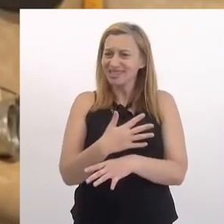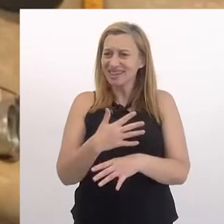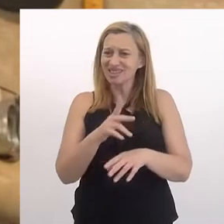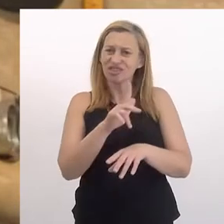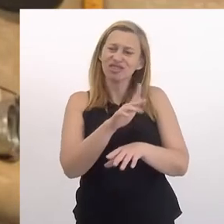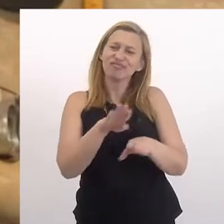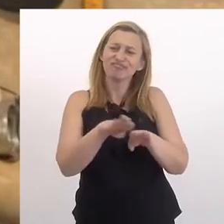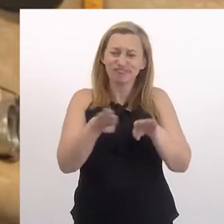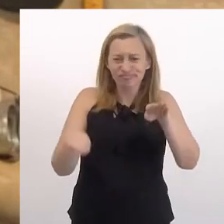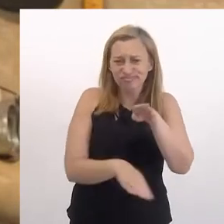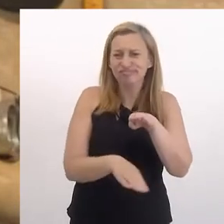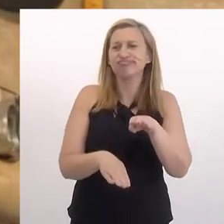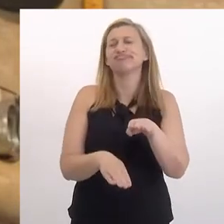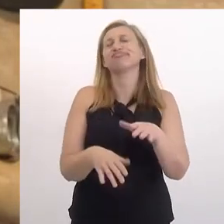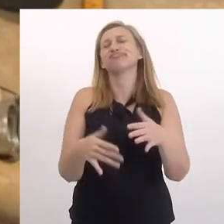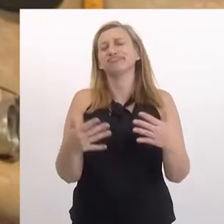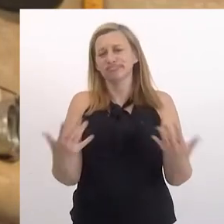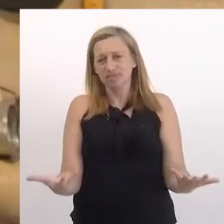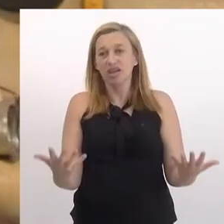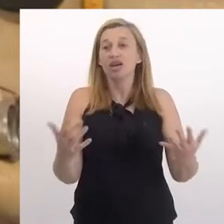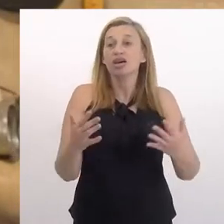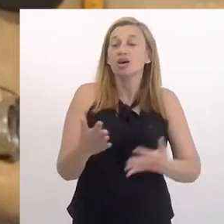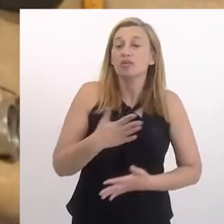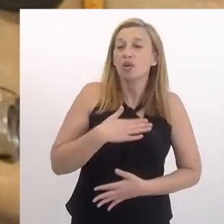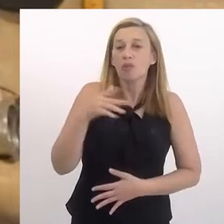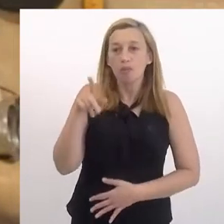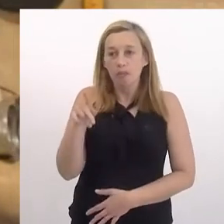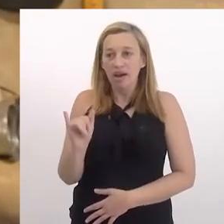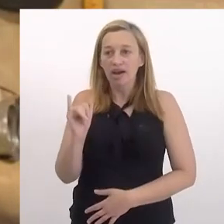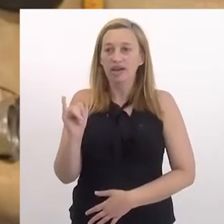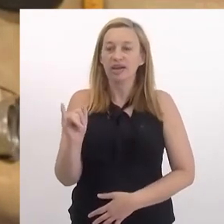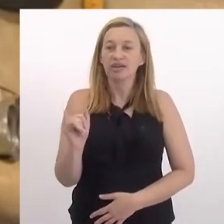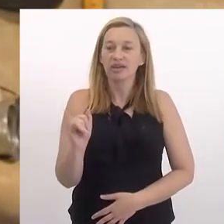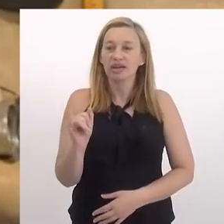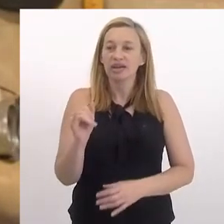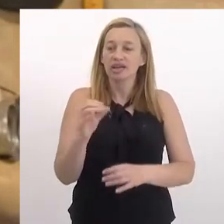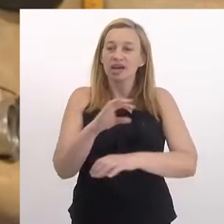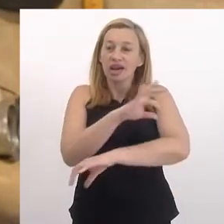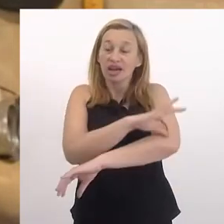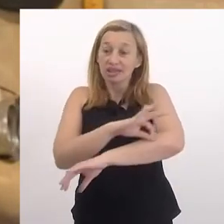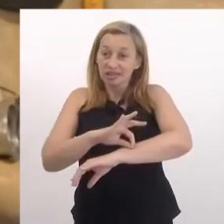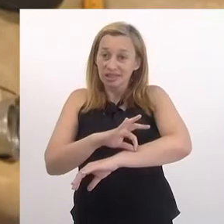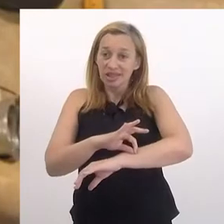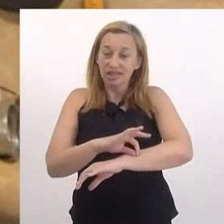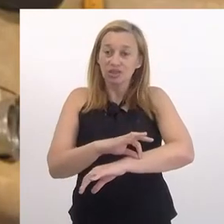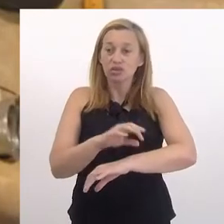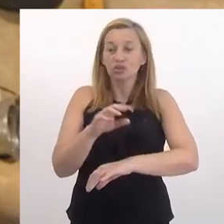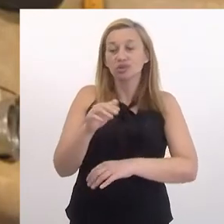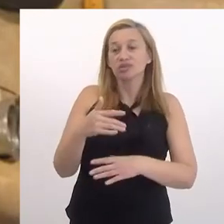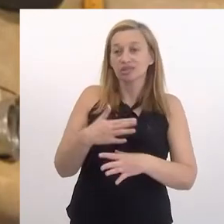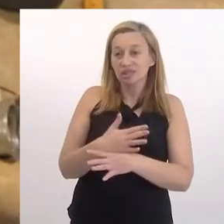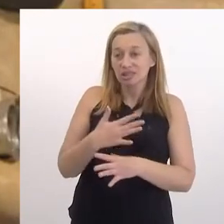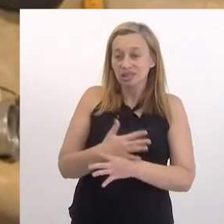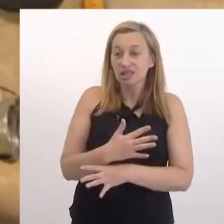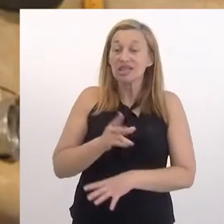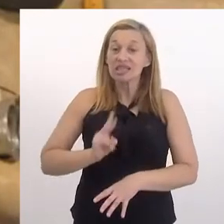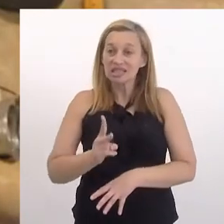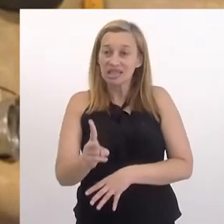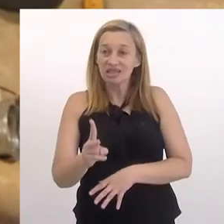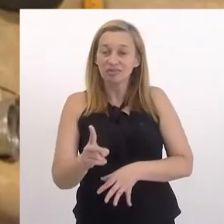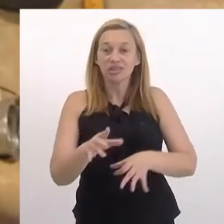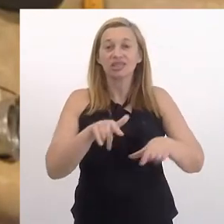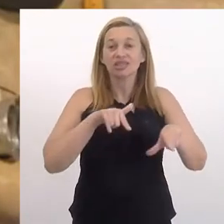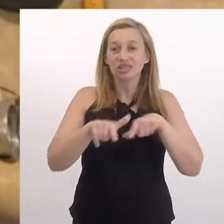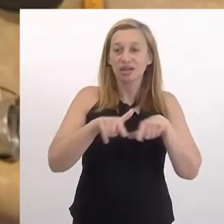com muitas desigualdades, com muitos paradoxos e tal. O pai, que era arquiteto urbanista, sempre trabalhou na